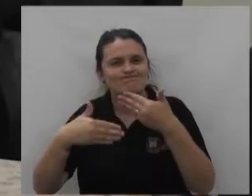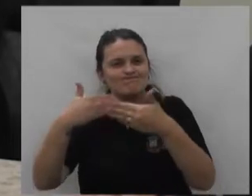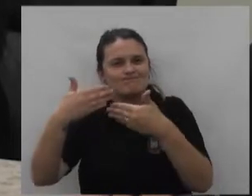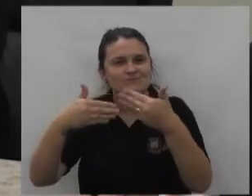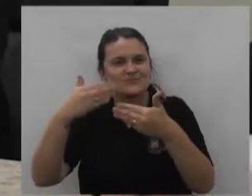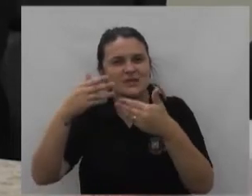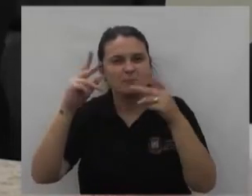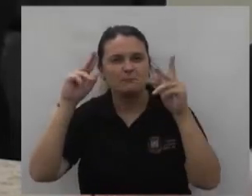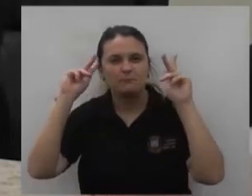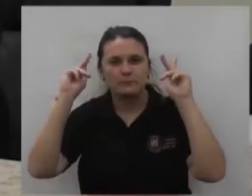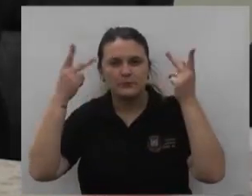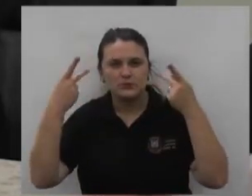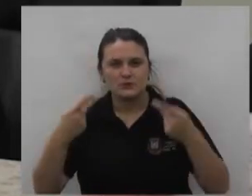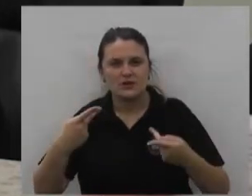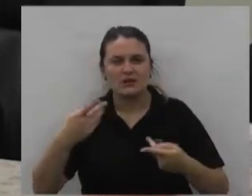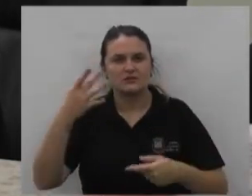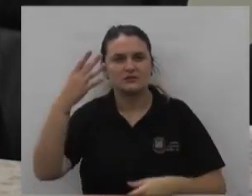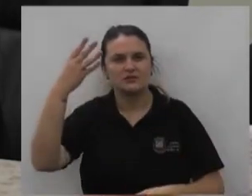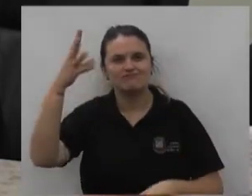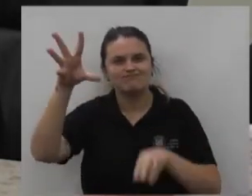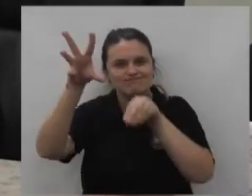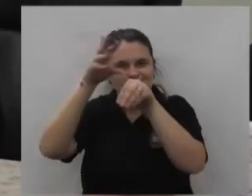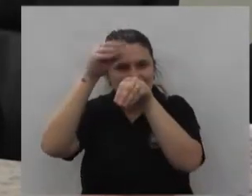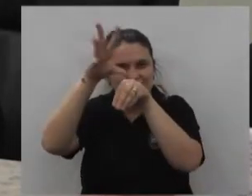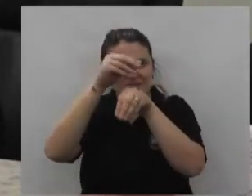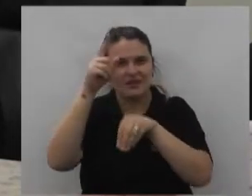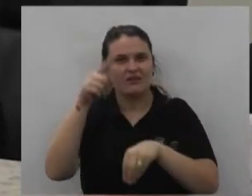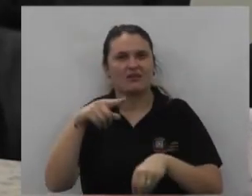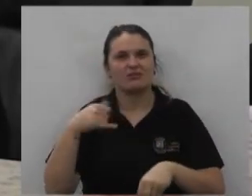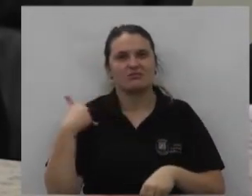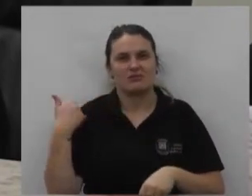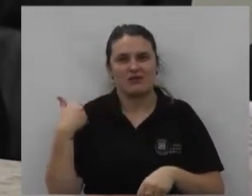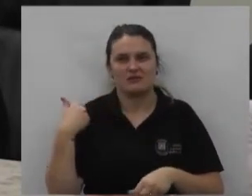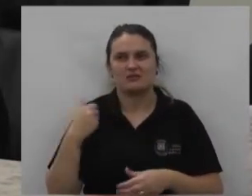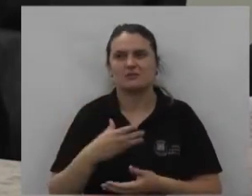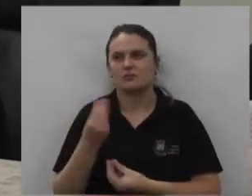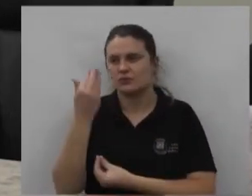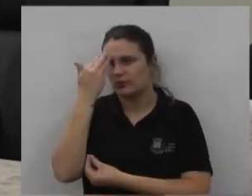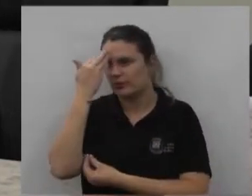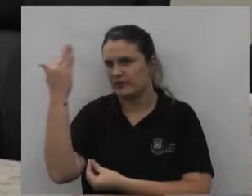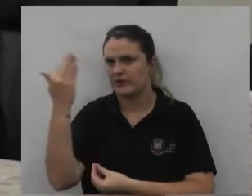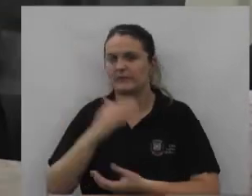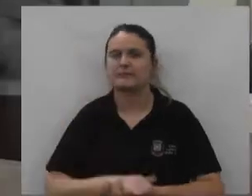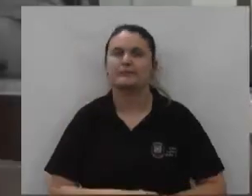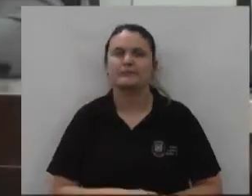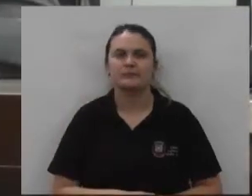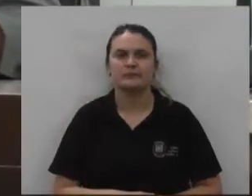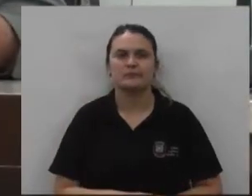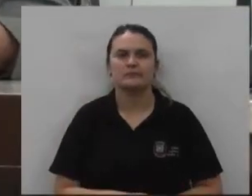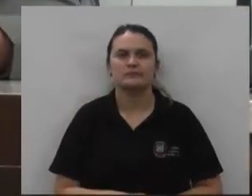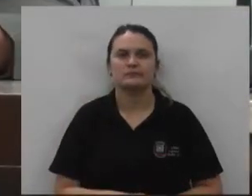dos alicerces da personalidade e do conhecimento é nesse período então é isso muito obrigada